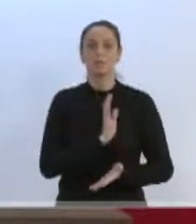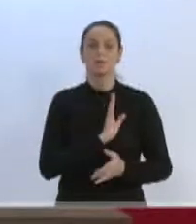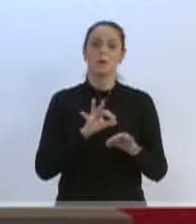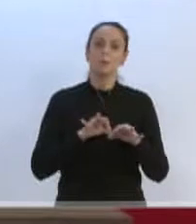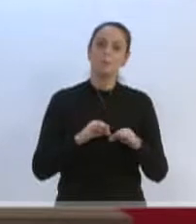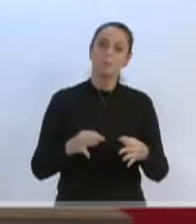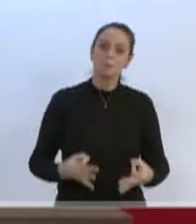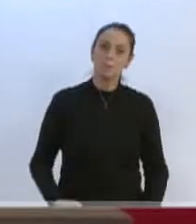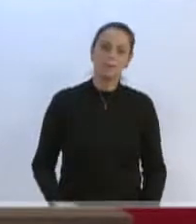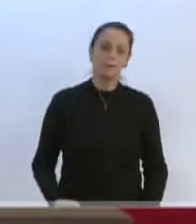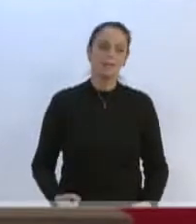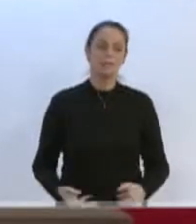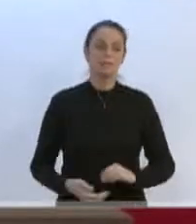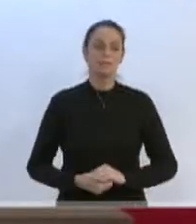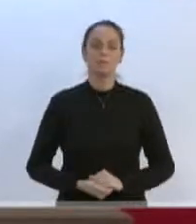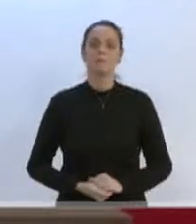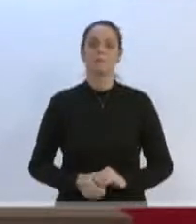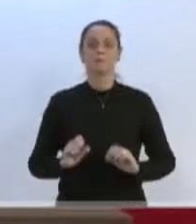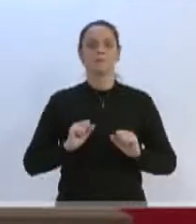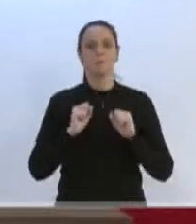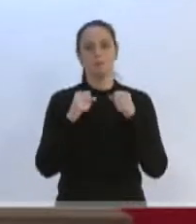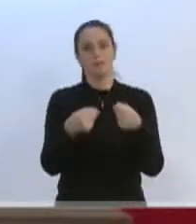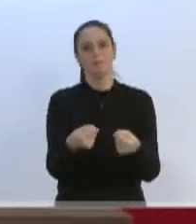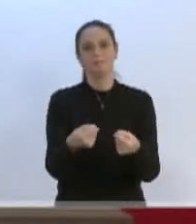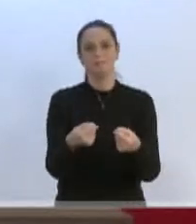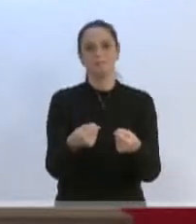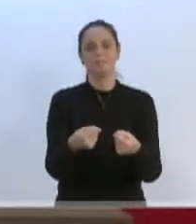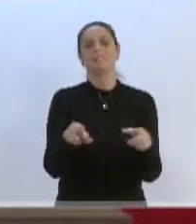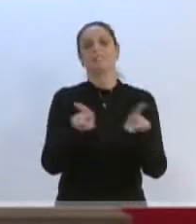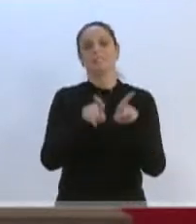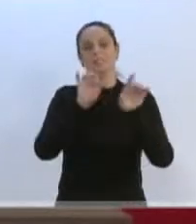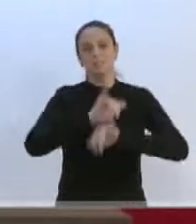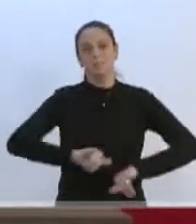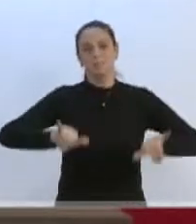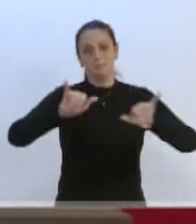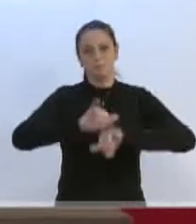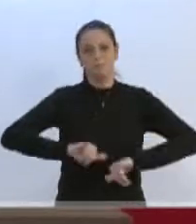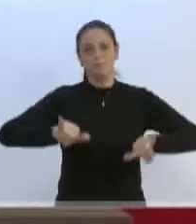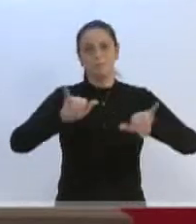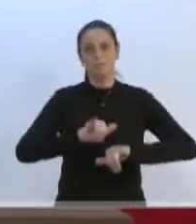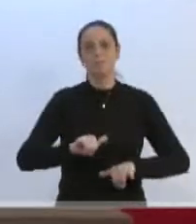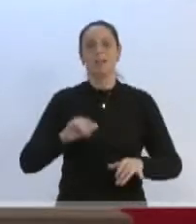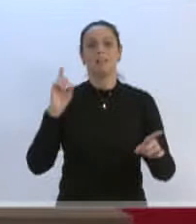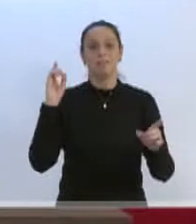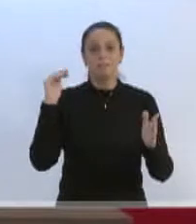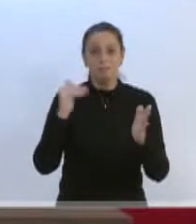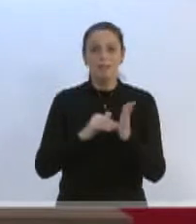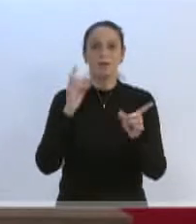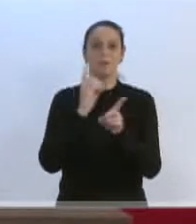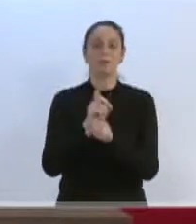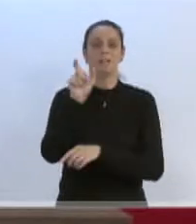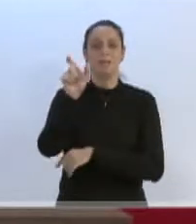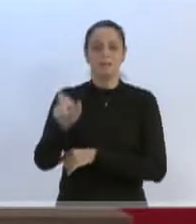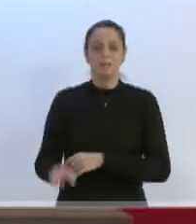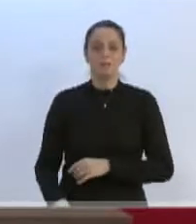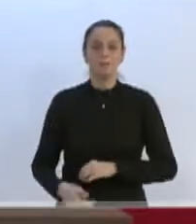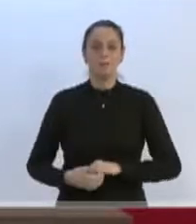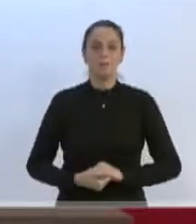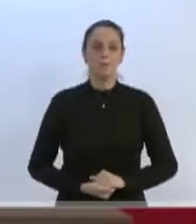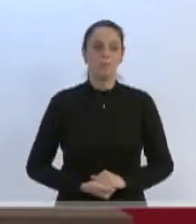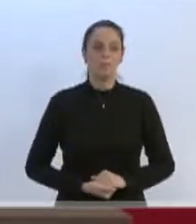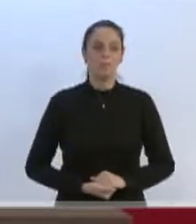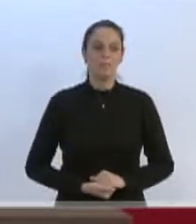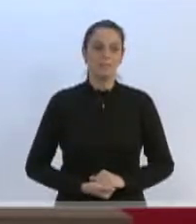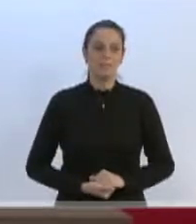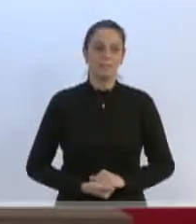e o esforço de poder divulgar até ser encontrada. Mas também gostaria de dizer, senhores,